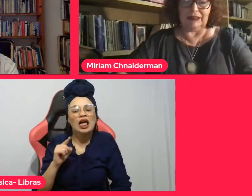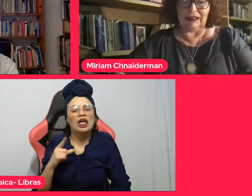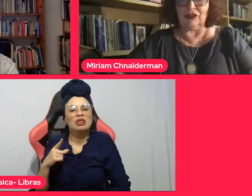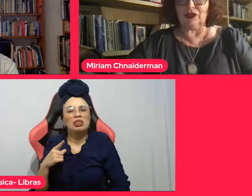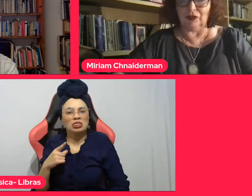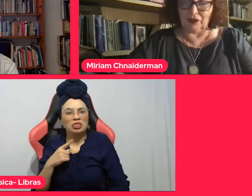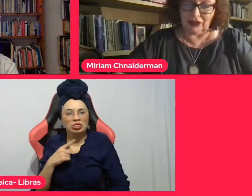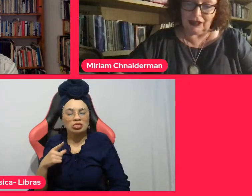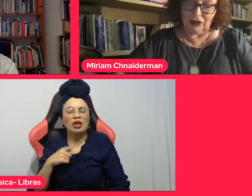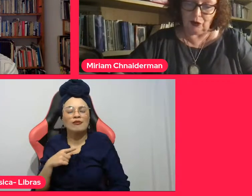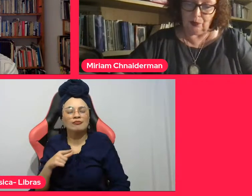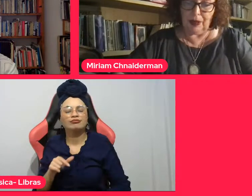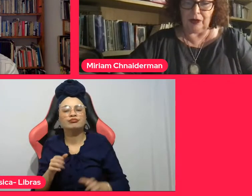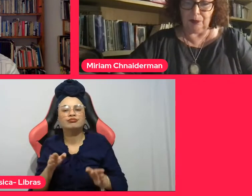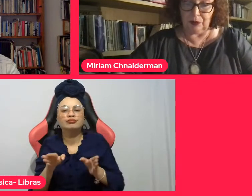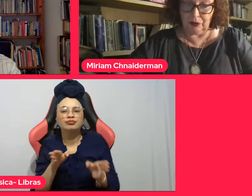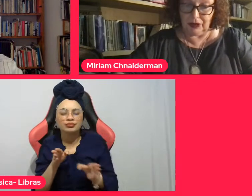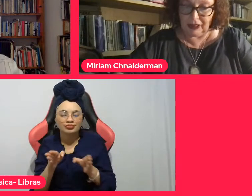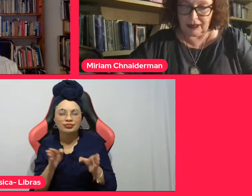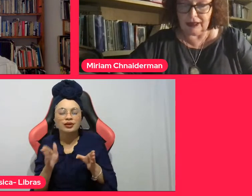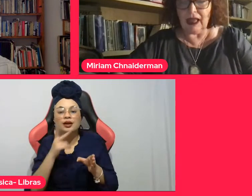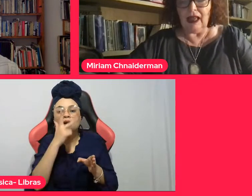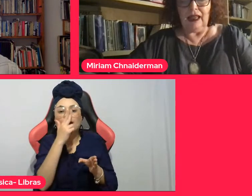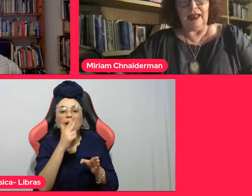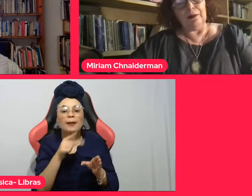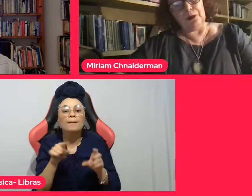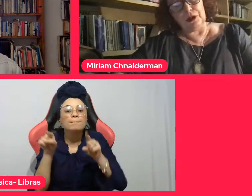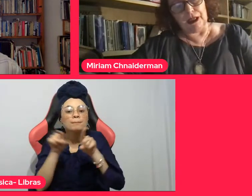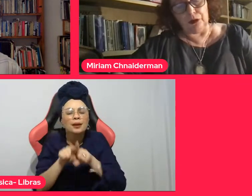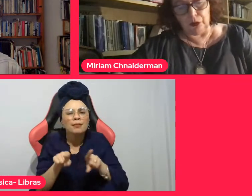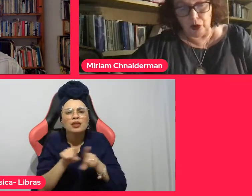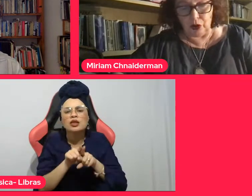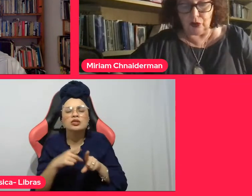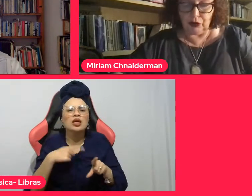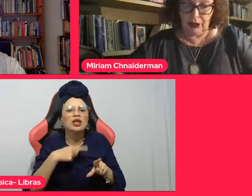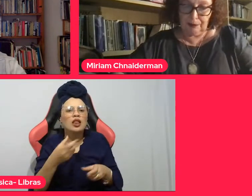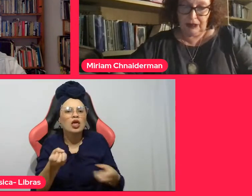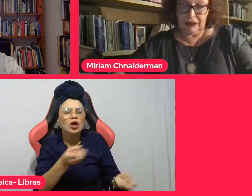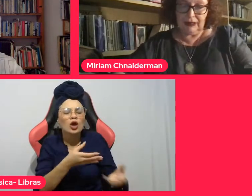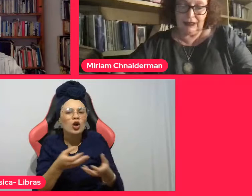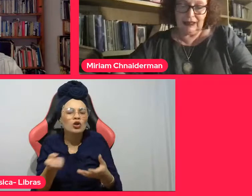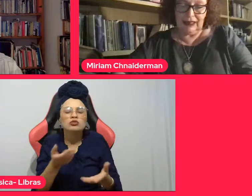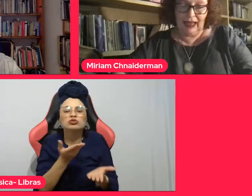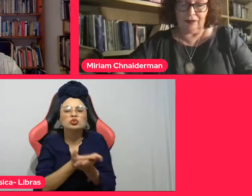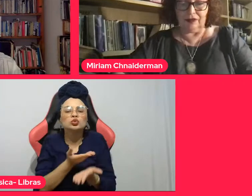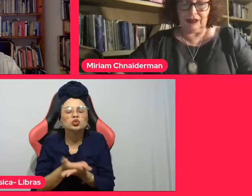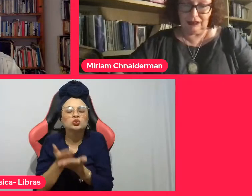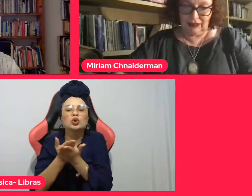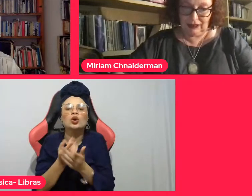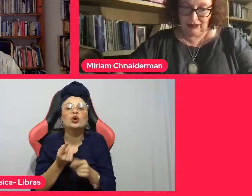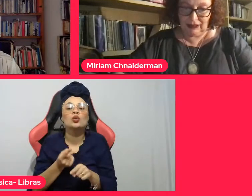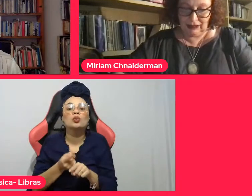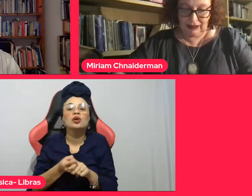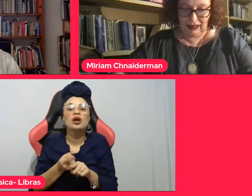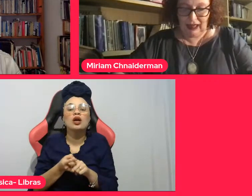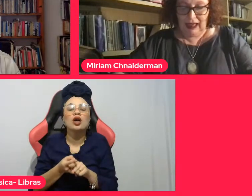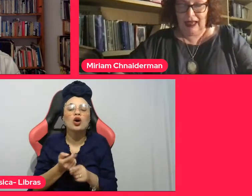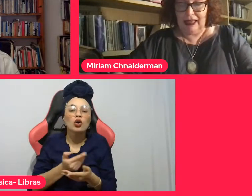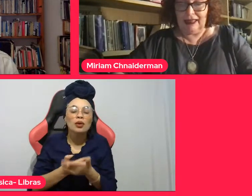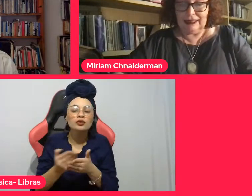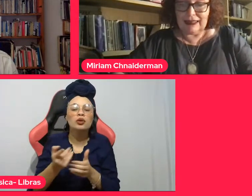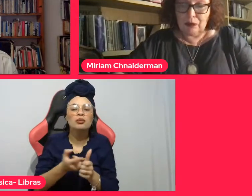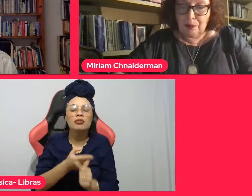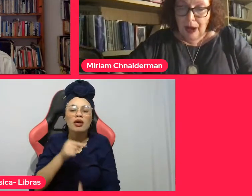expandindo as fronteiras do Império Português na busca do ouro, diamantes e escravos indígenas.